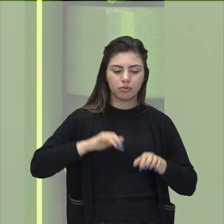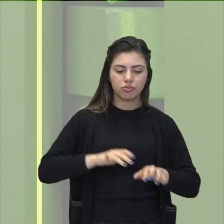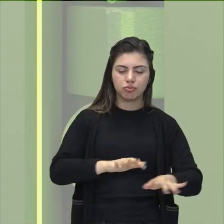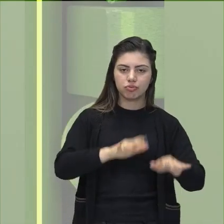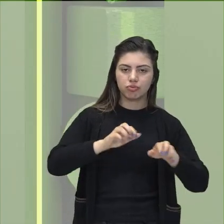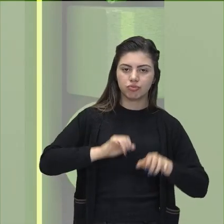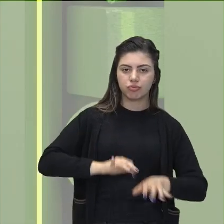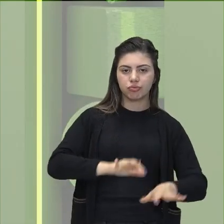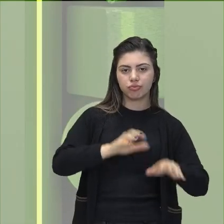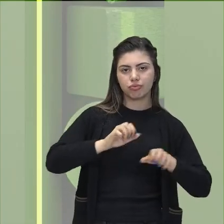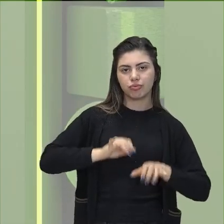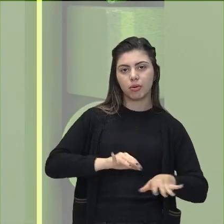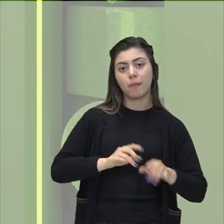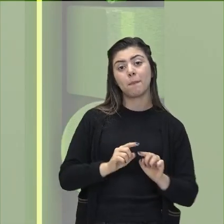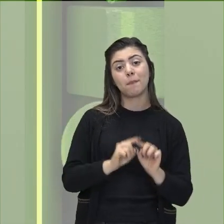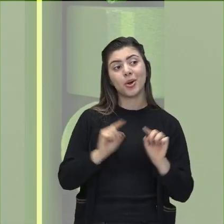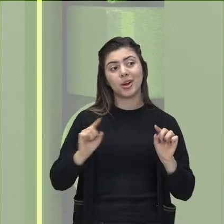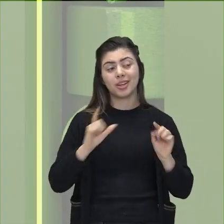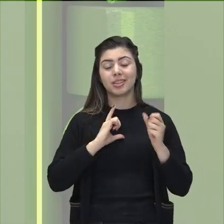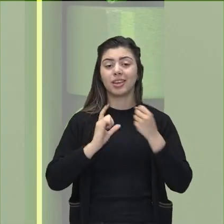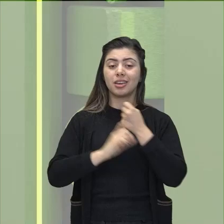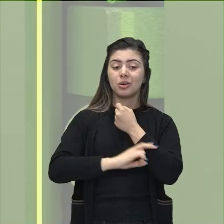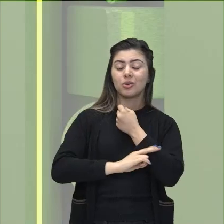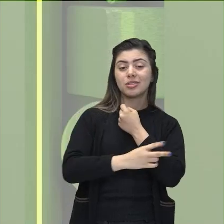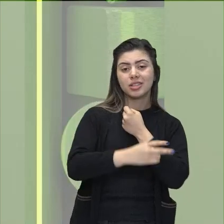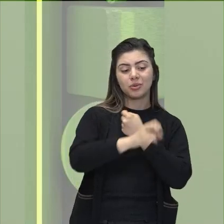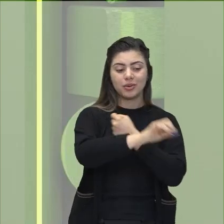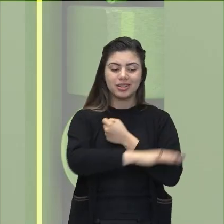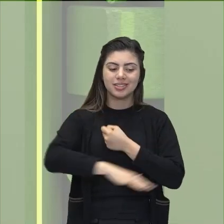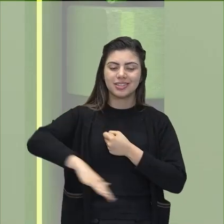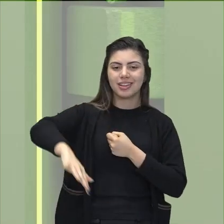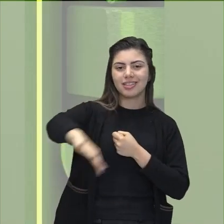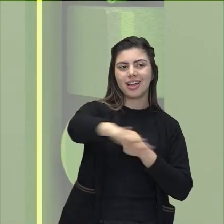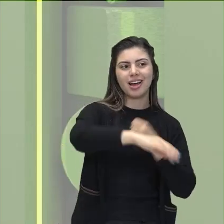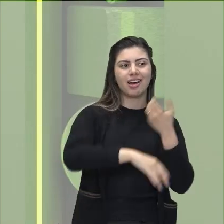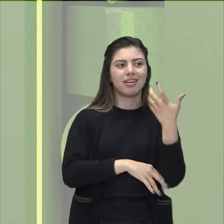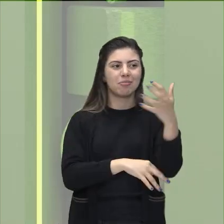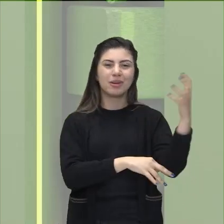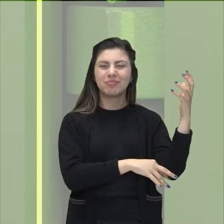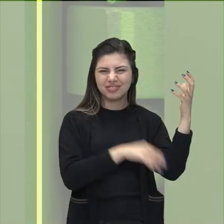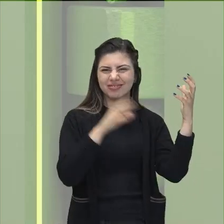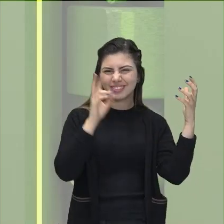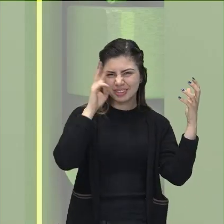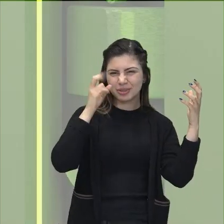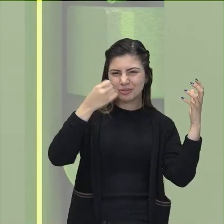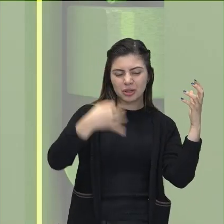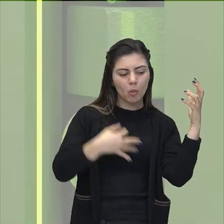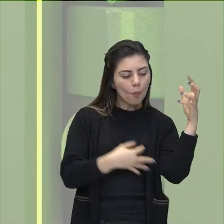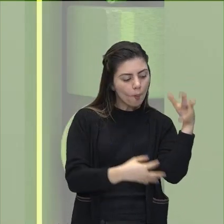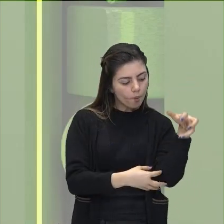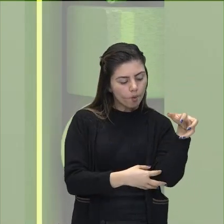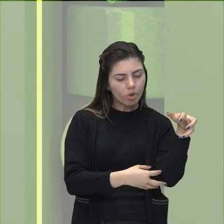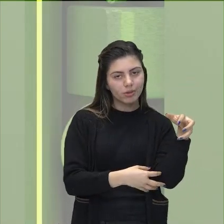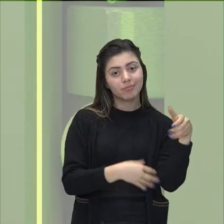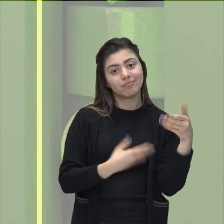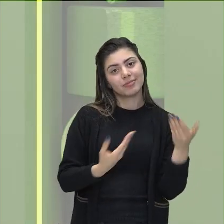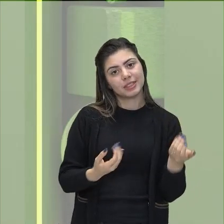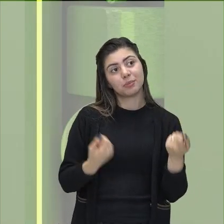rios. Mas o impacto que ela causa em toda aquela região, em toda aquela flora, em toda aquela fauna, deve ser levado em